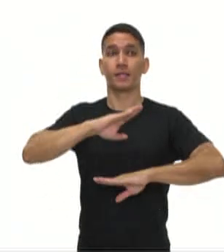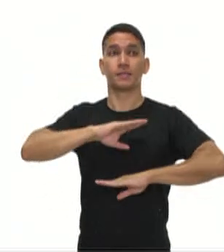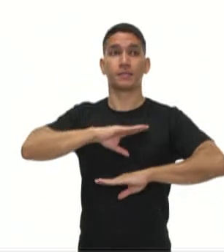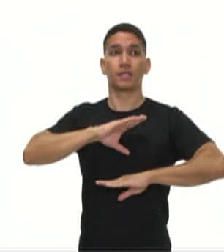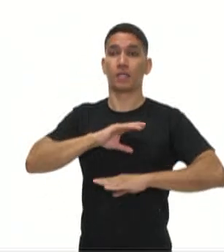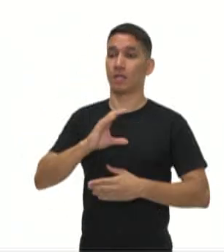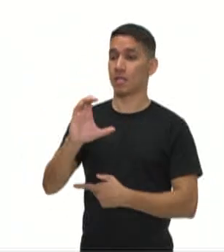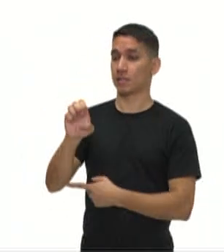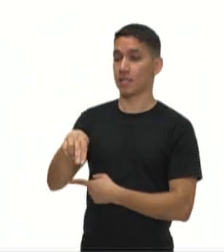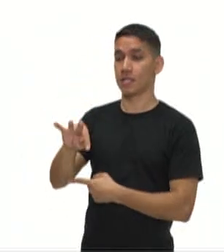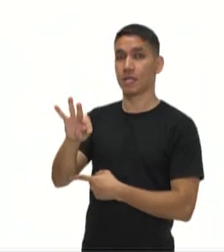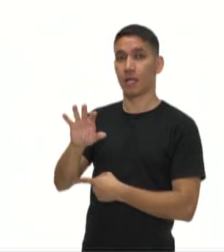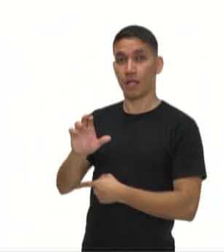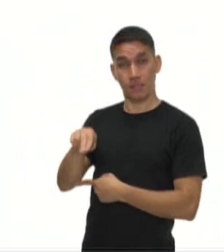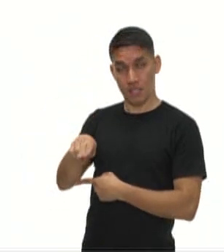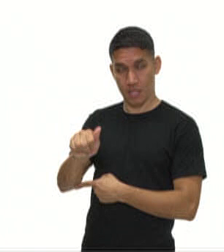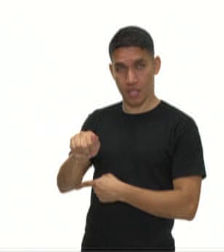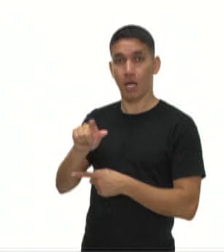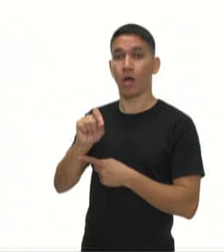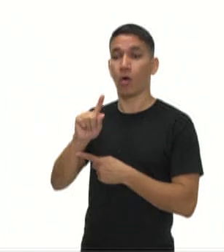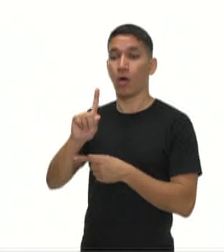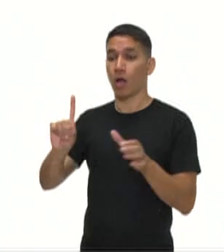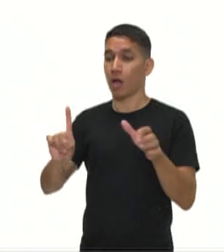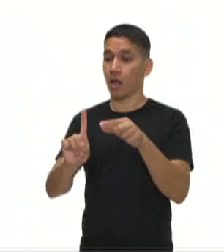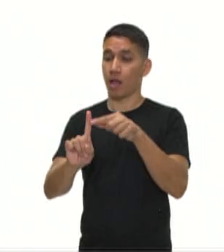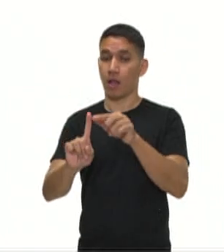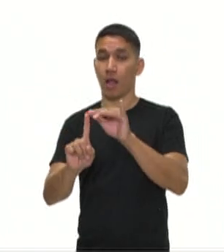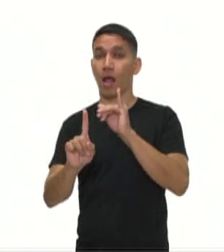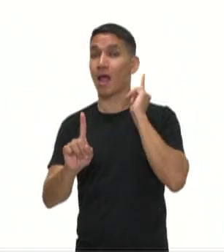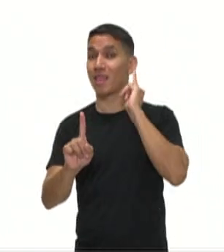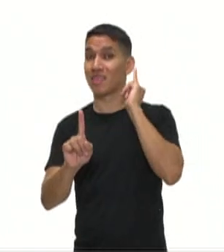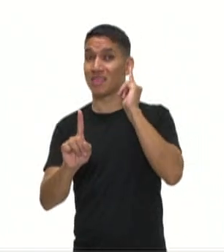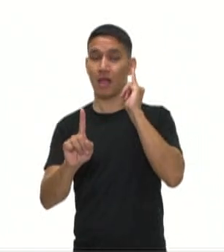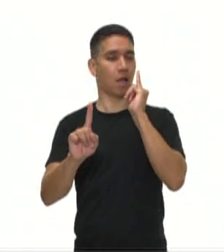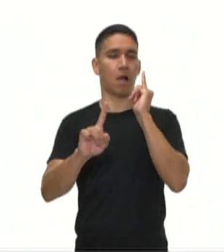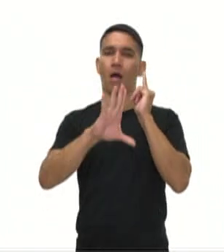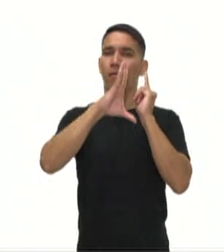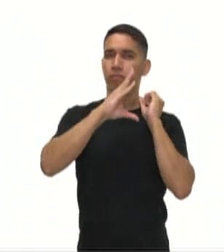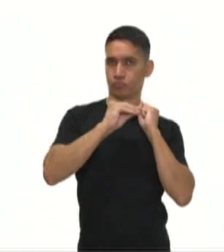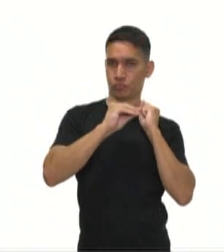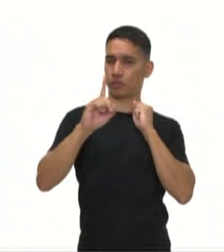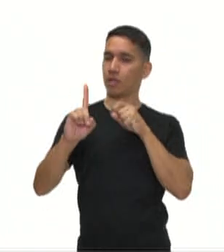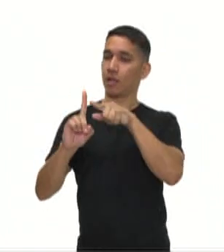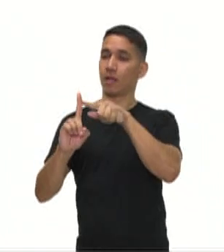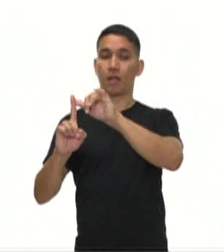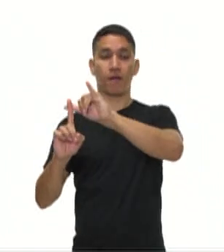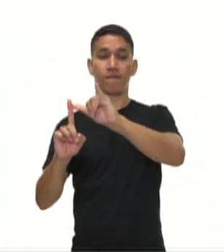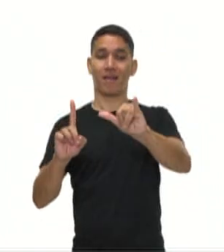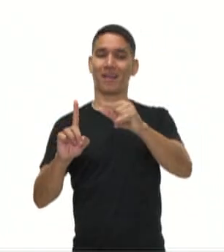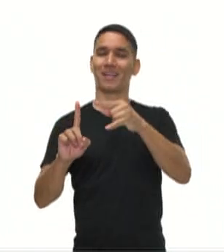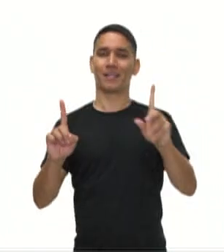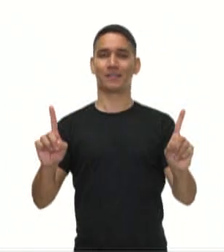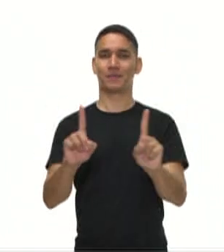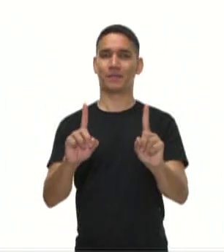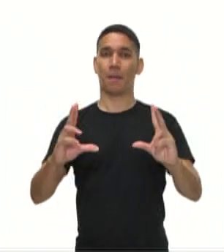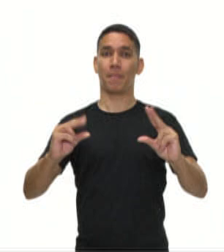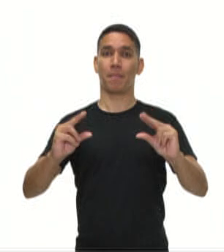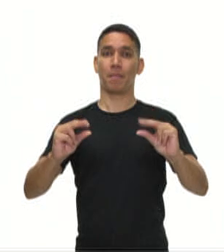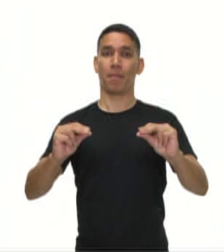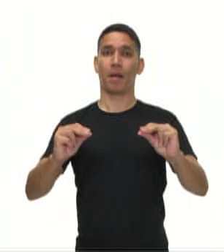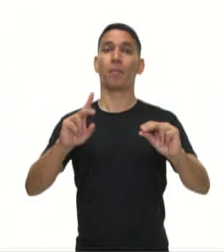Então, apaga-se a voz do narrador e eu tenho o famoso parágrafo travessão, apenas os personagens